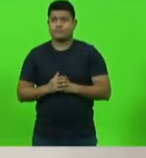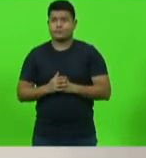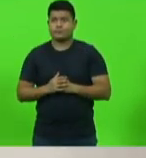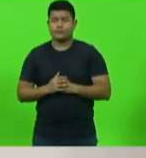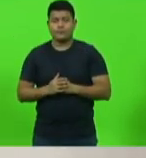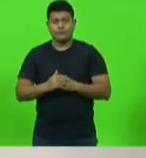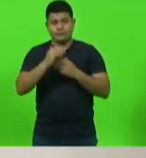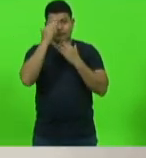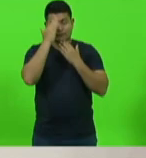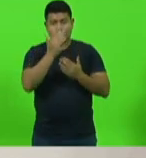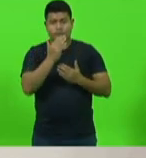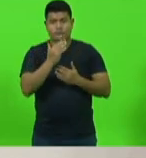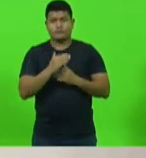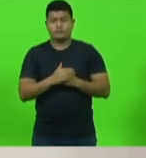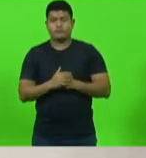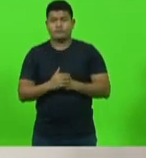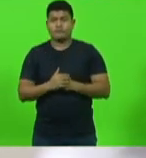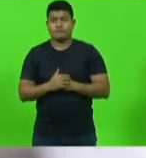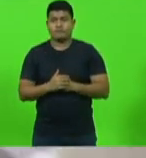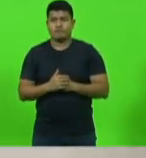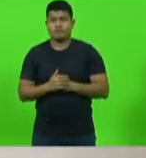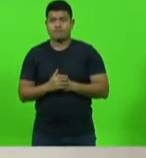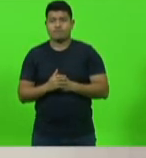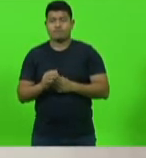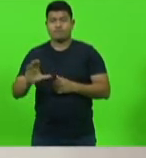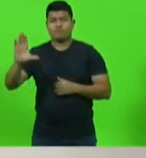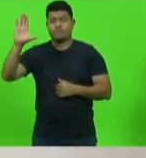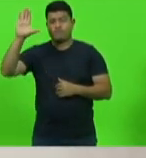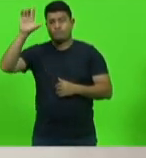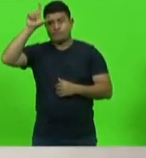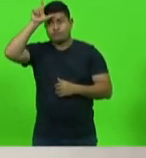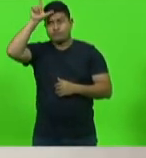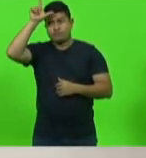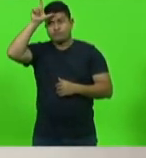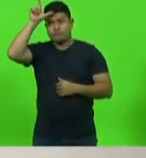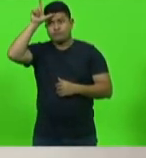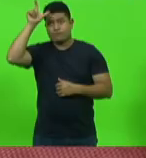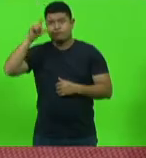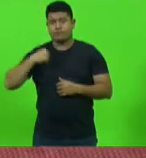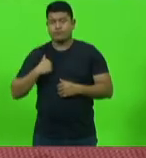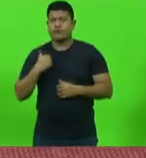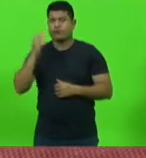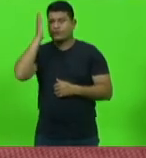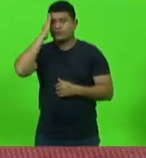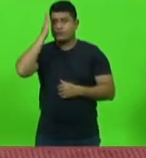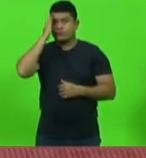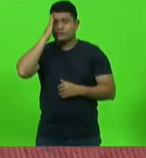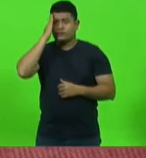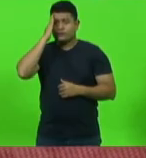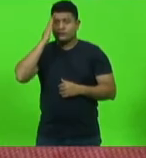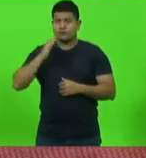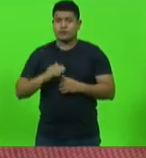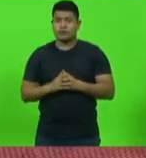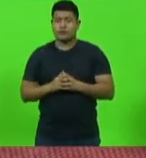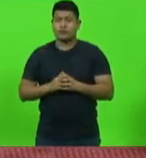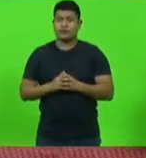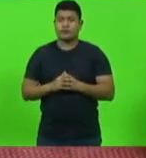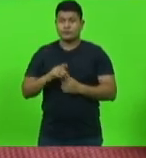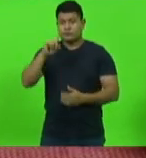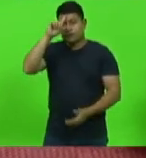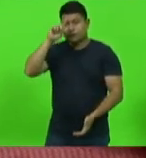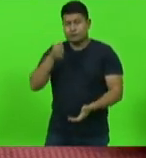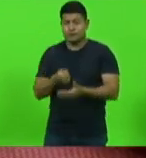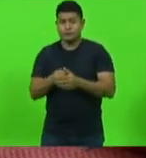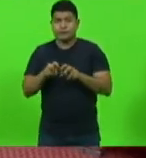Obrigado. Presidente, pela ordem. Leandrinho, pois não, deputado Sargento Lima. Presidente, eu sei da existência de um ato que é de mesa mesmo,